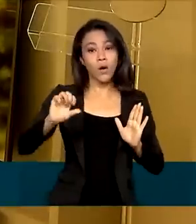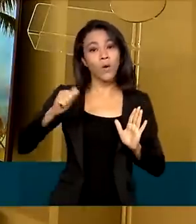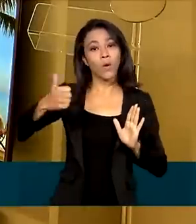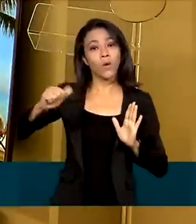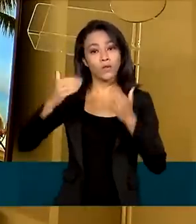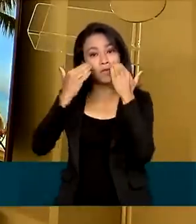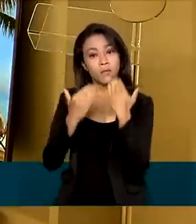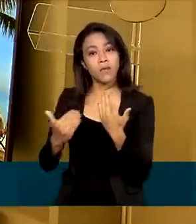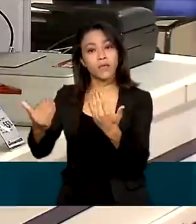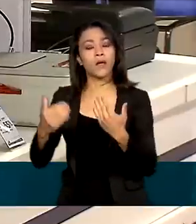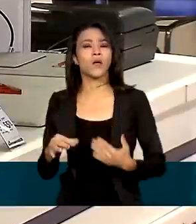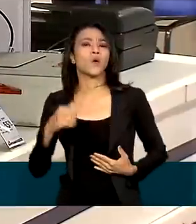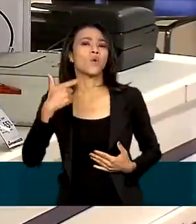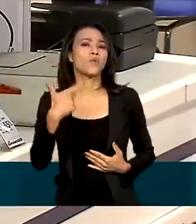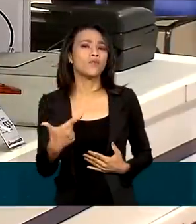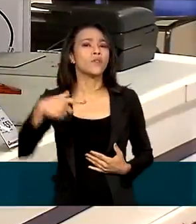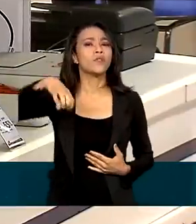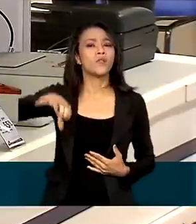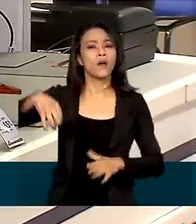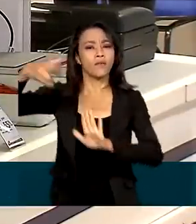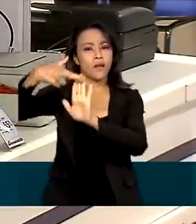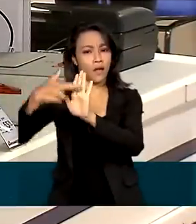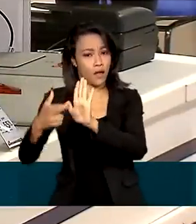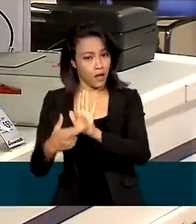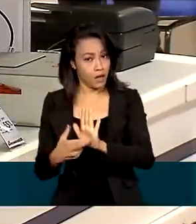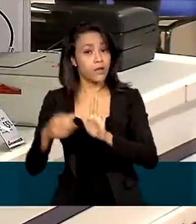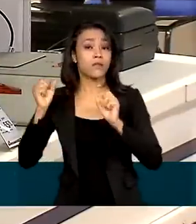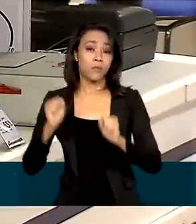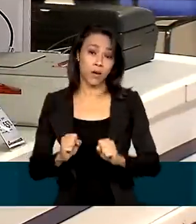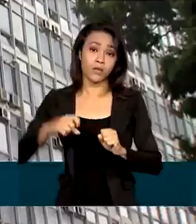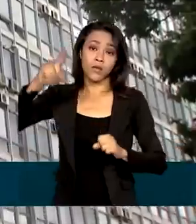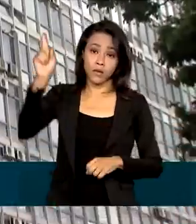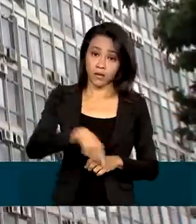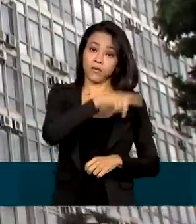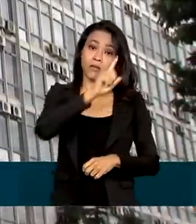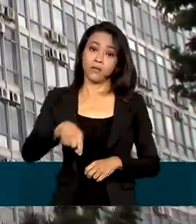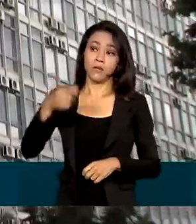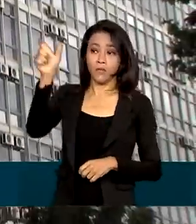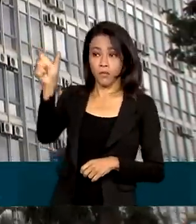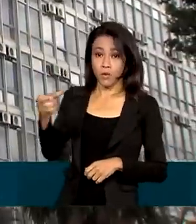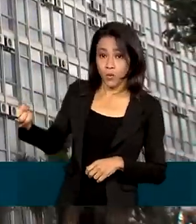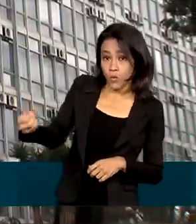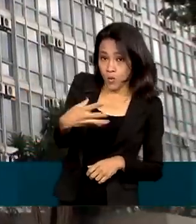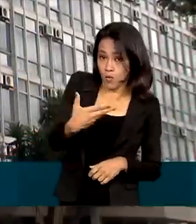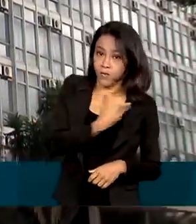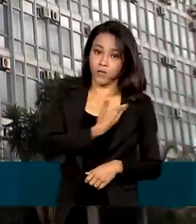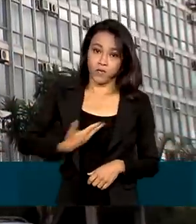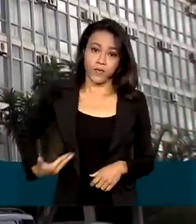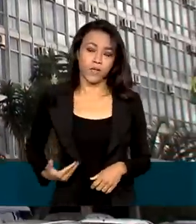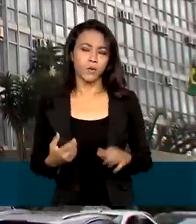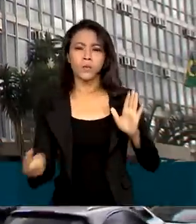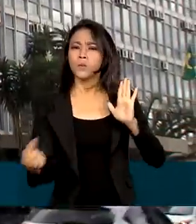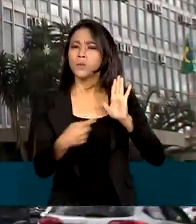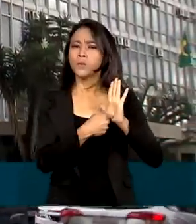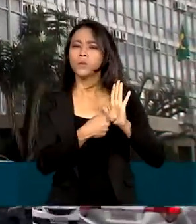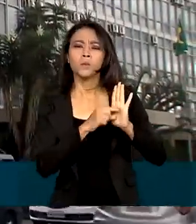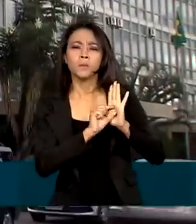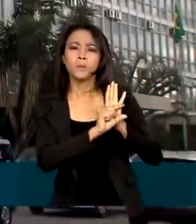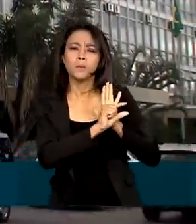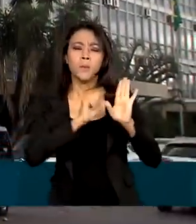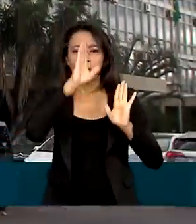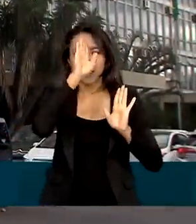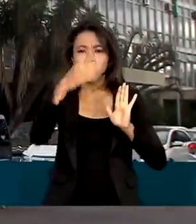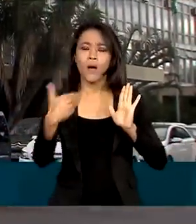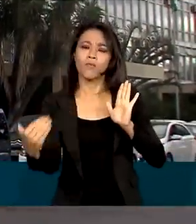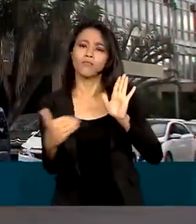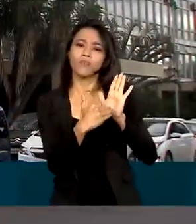cerca de 20 normas que poderão ser revogadas pelo novo governo. Um dos principais pontos do documento será a recriação